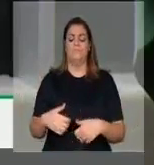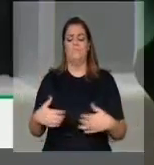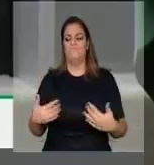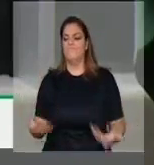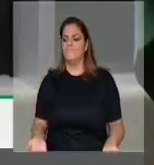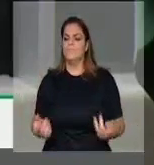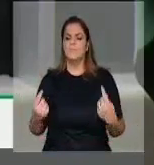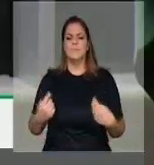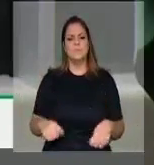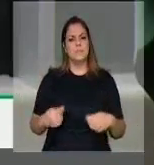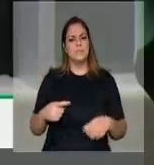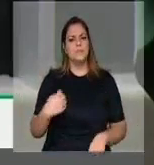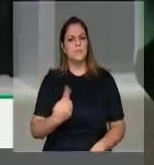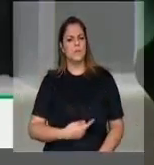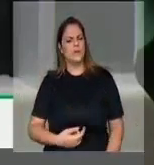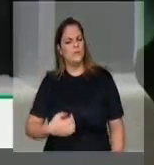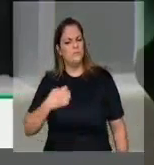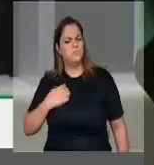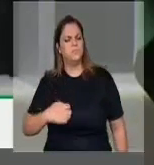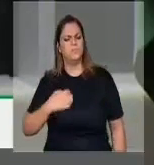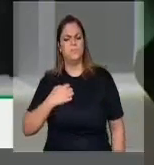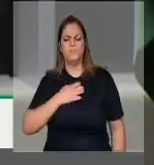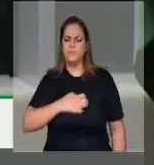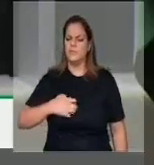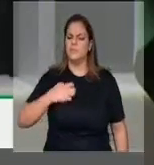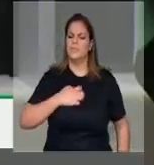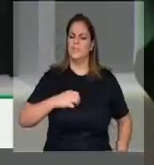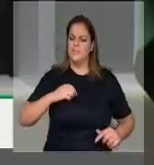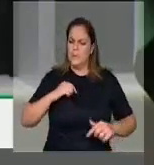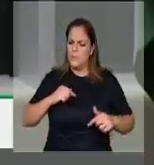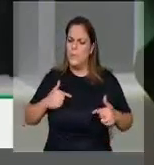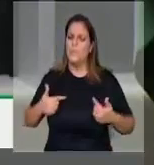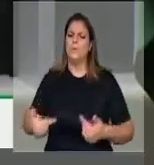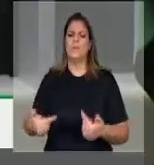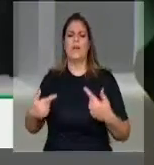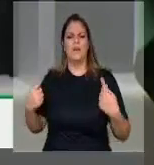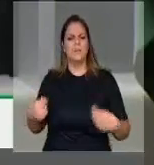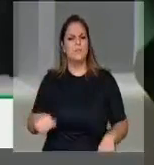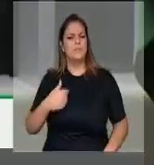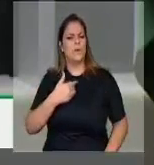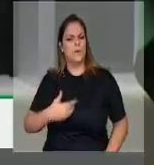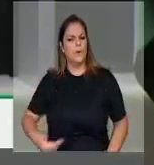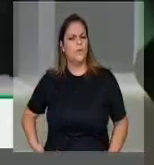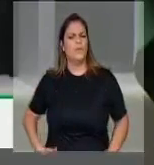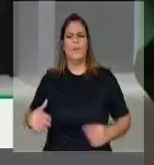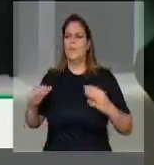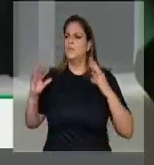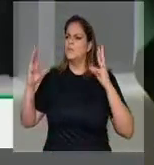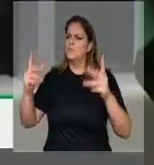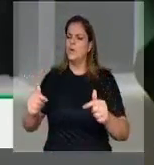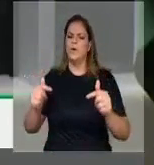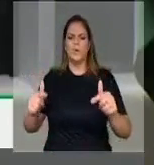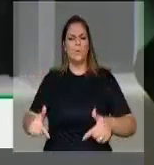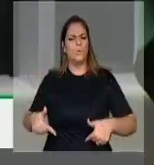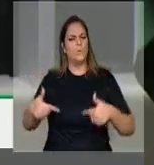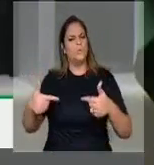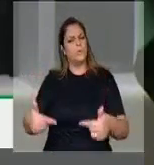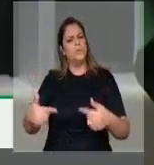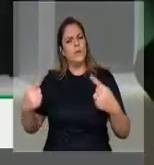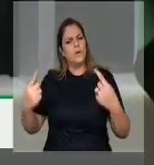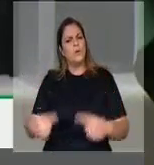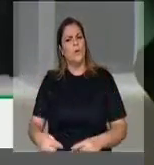exigindo da sociedade, das instituições e poderes públicos, medidas emergenciais e preventivas